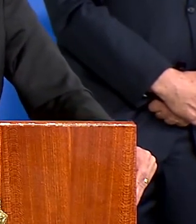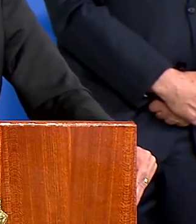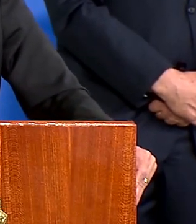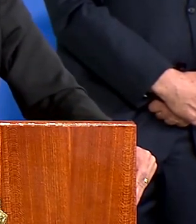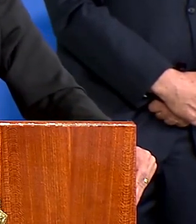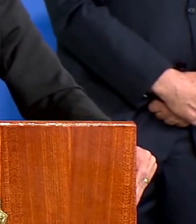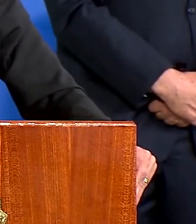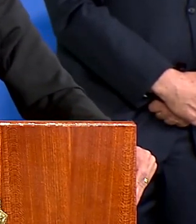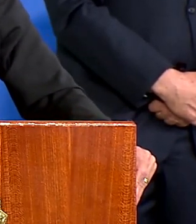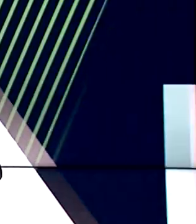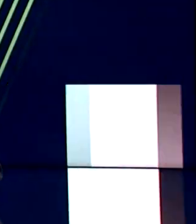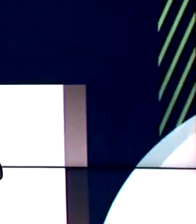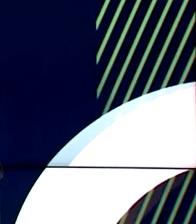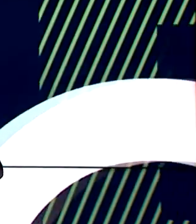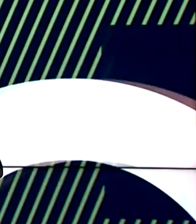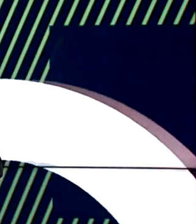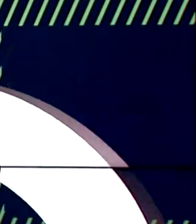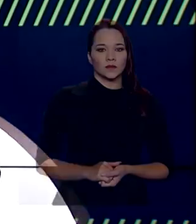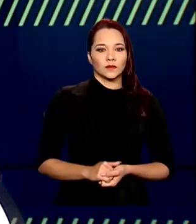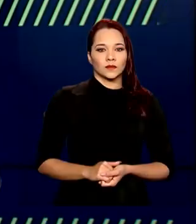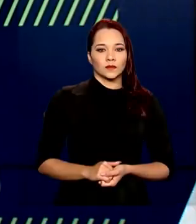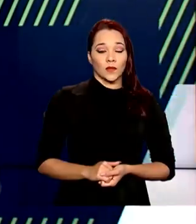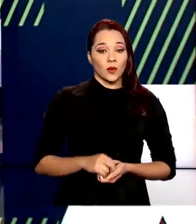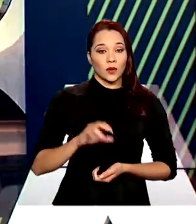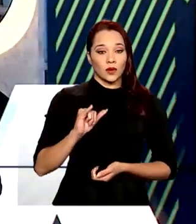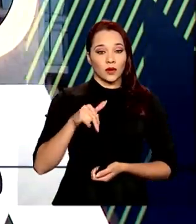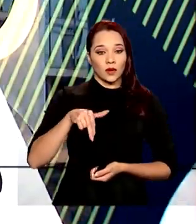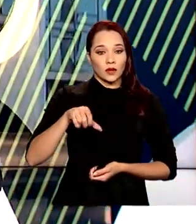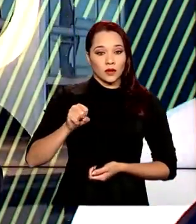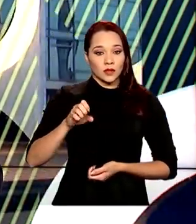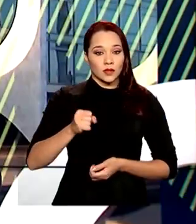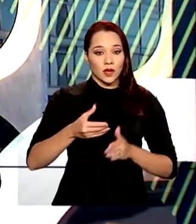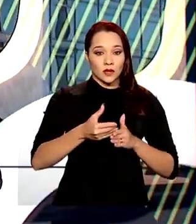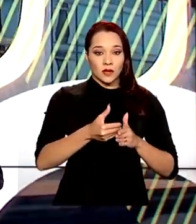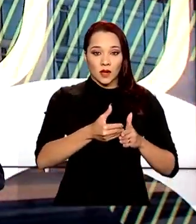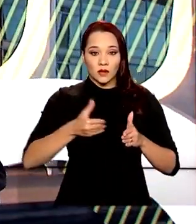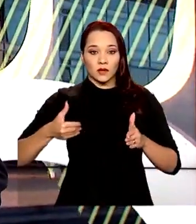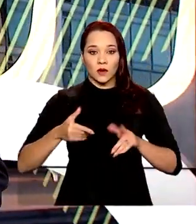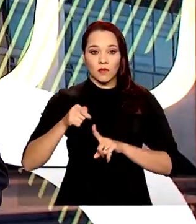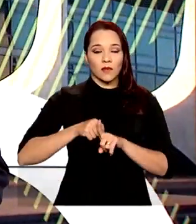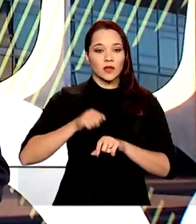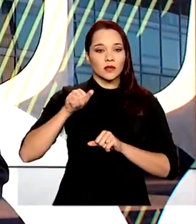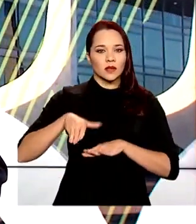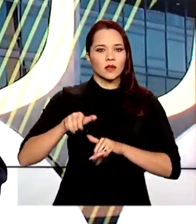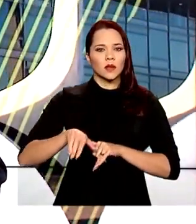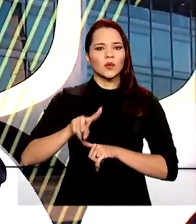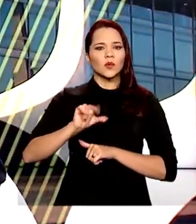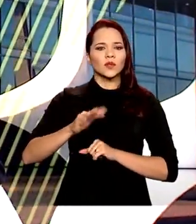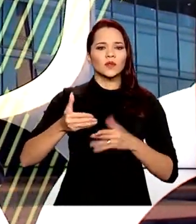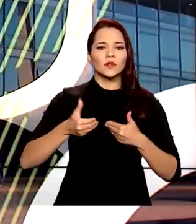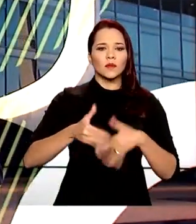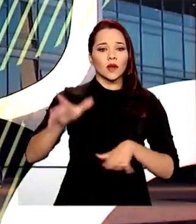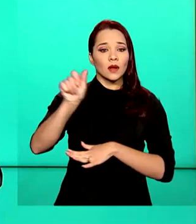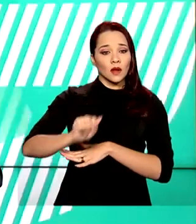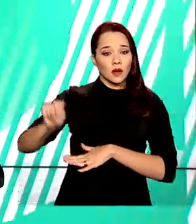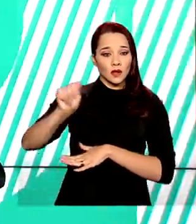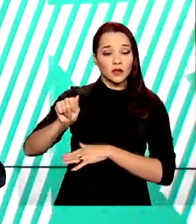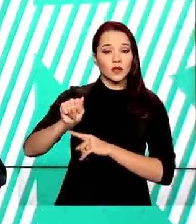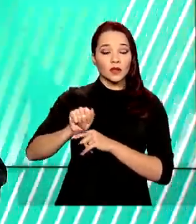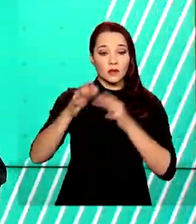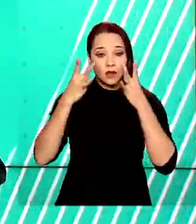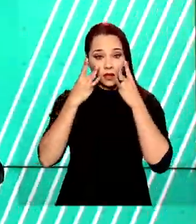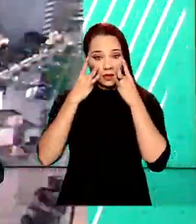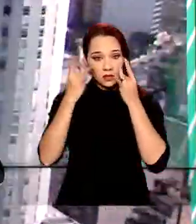e de altivez. O INSS adiou para setembro a data de reabertura das agências para